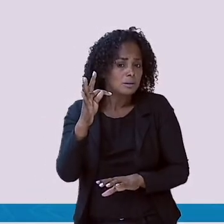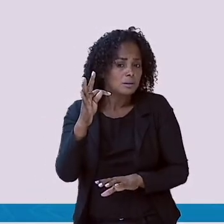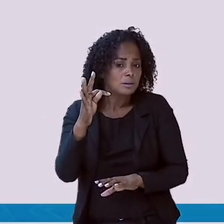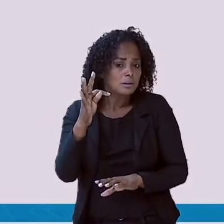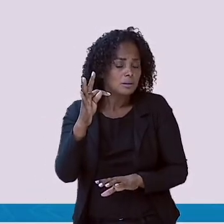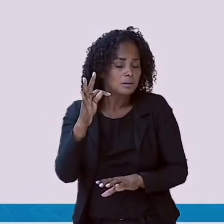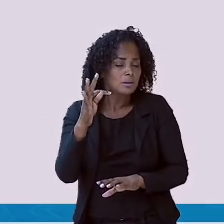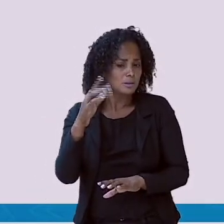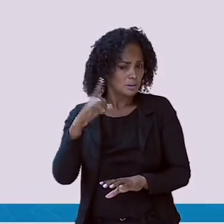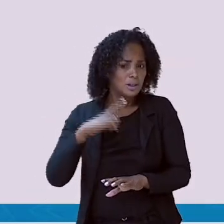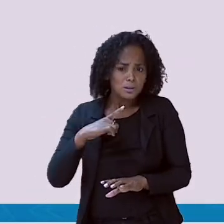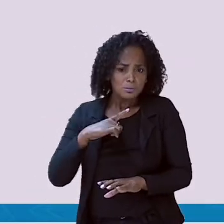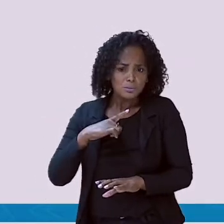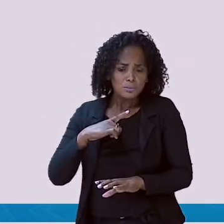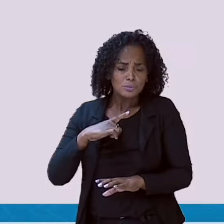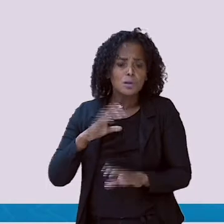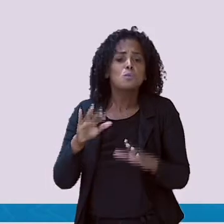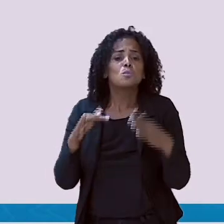da palavra.